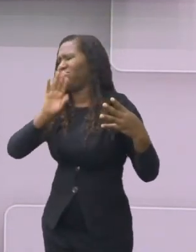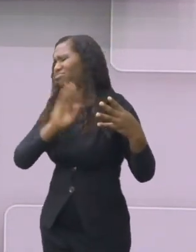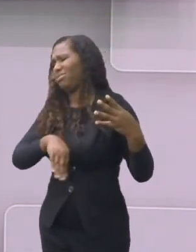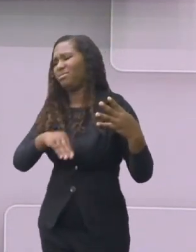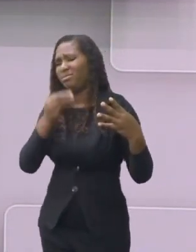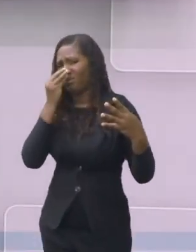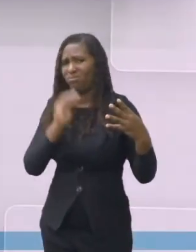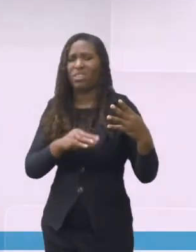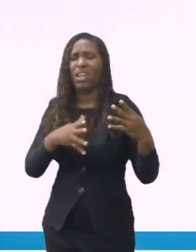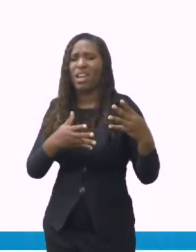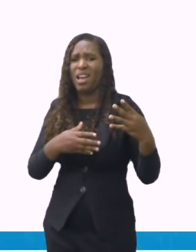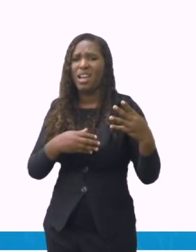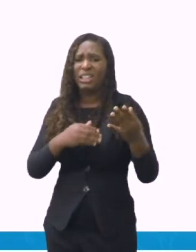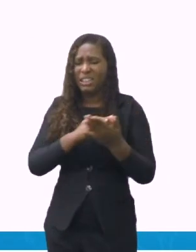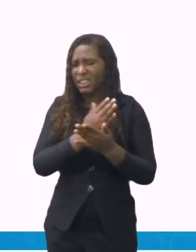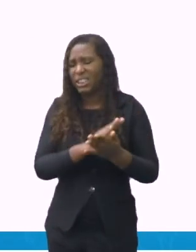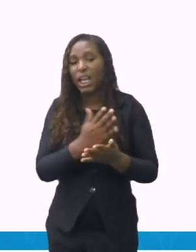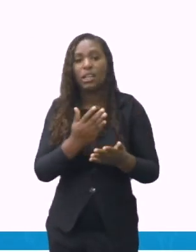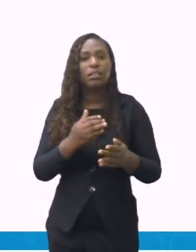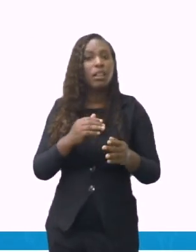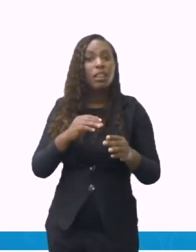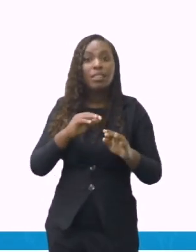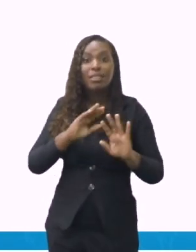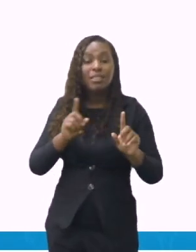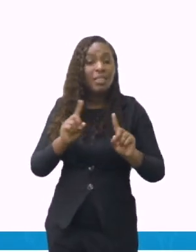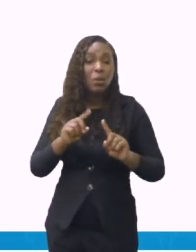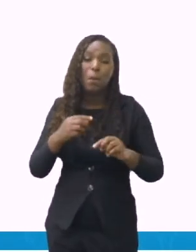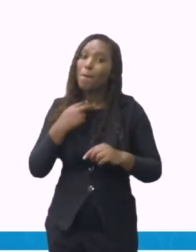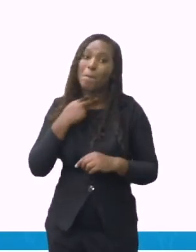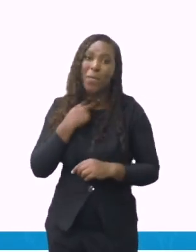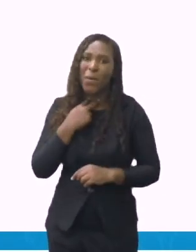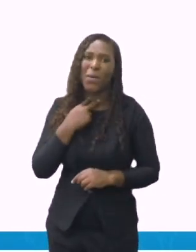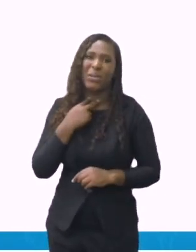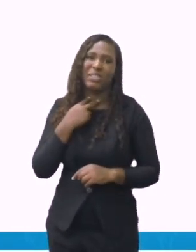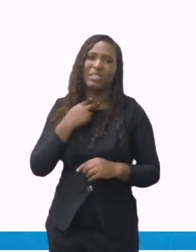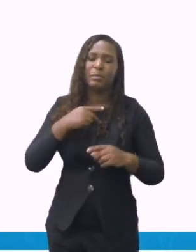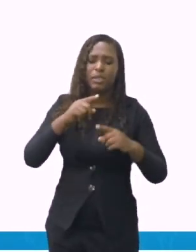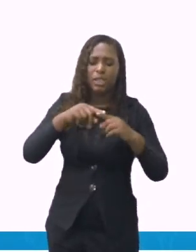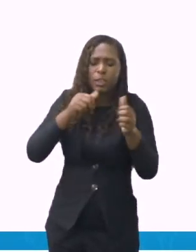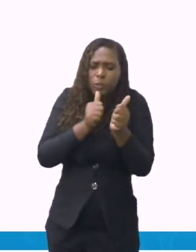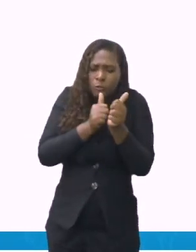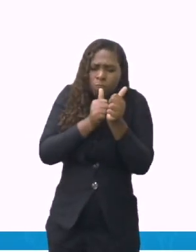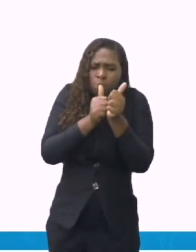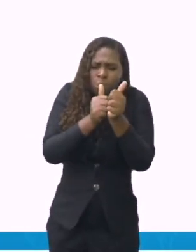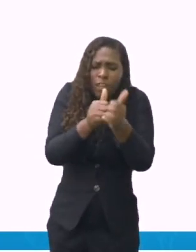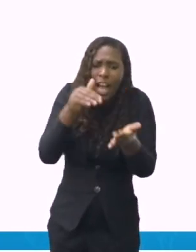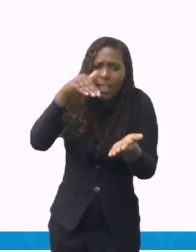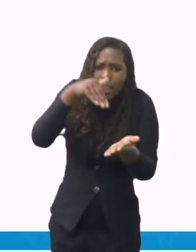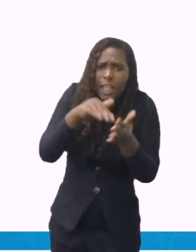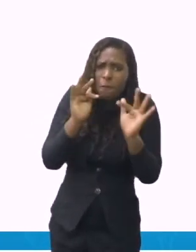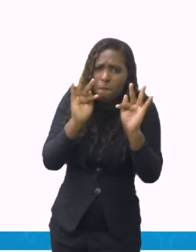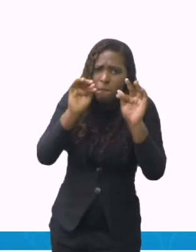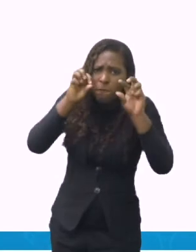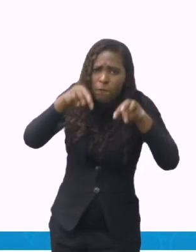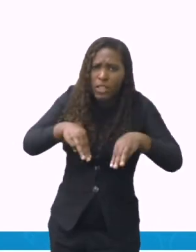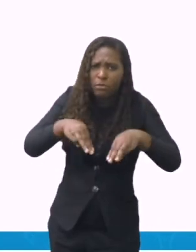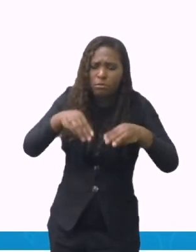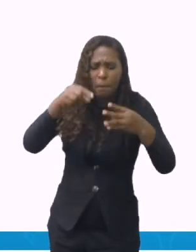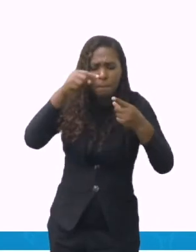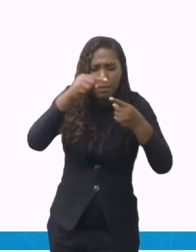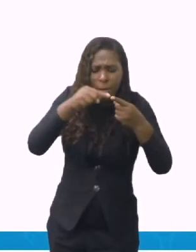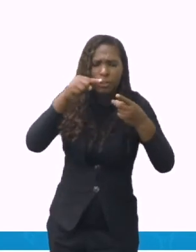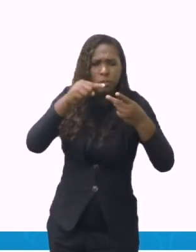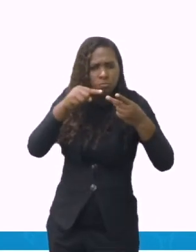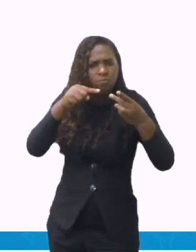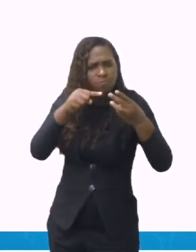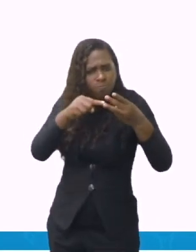Como? Um exemplo que eu vou dar aqui agora é, vamos fazer então um brigadeiro. Vamos montar uma receita